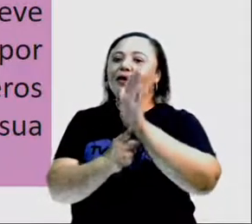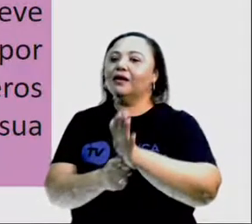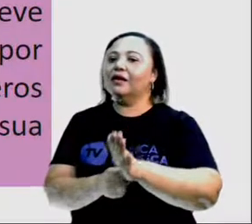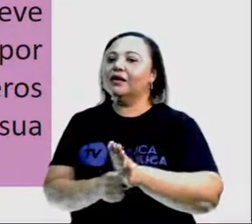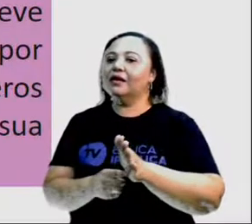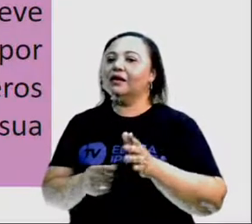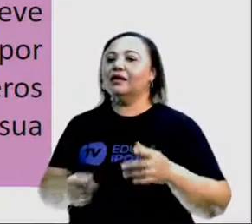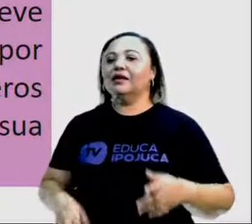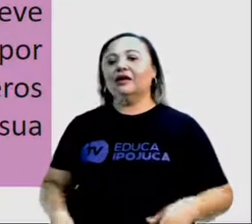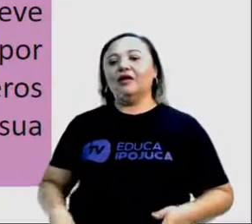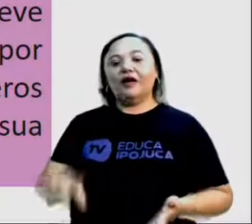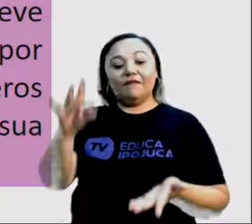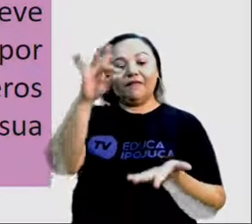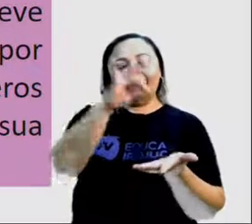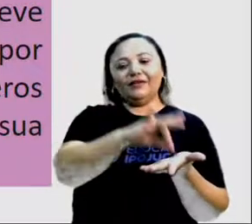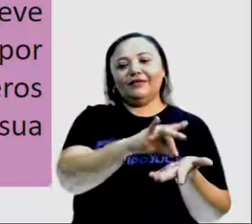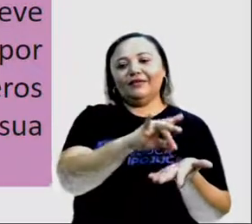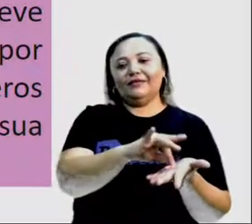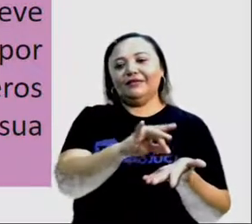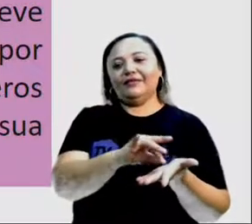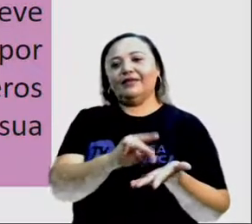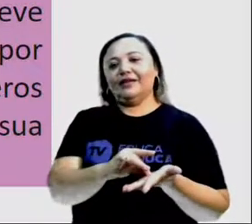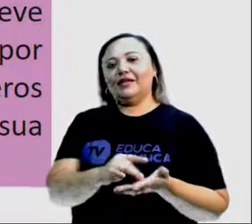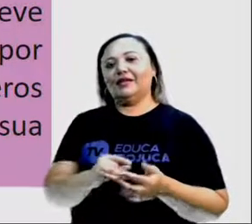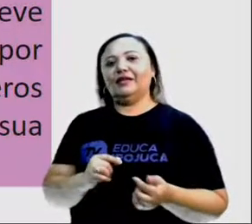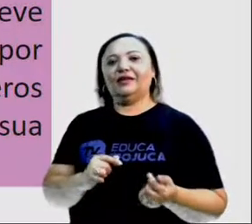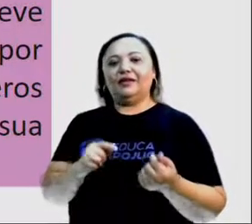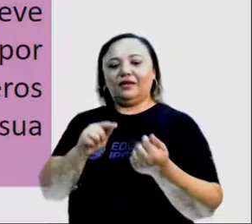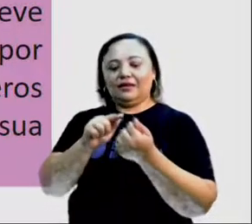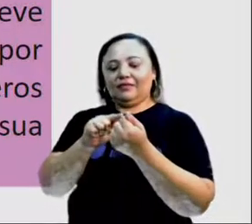a realidade por meio da língua.